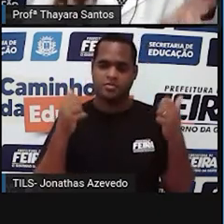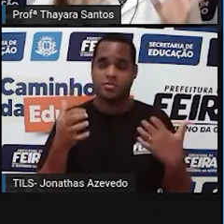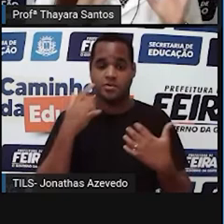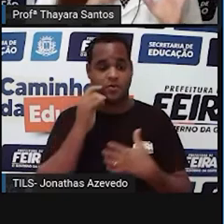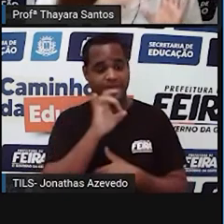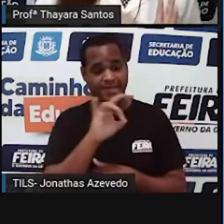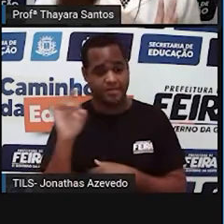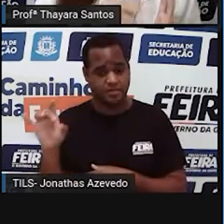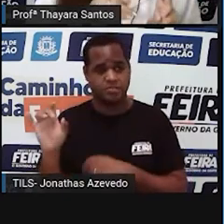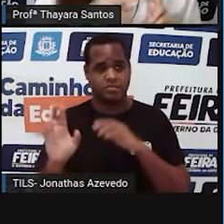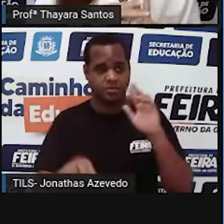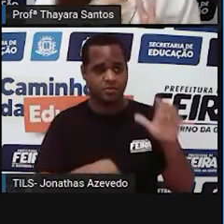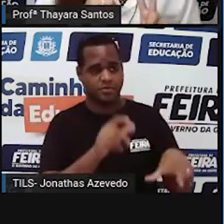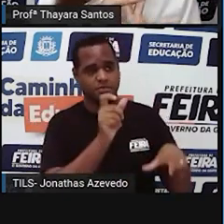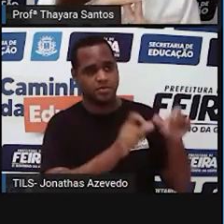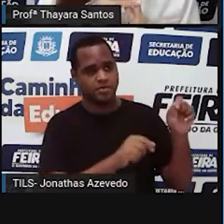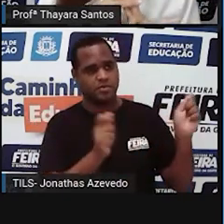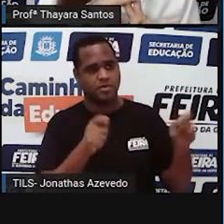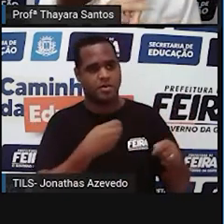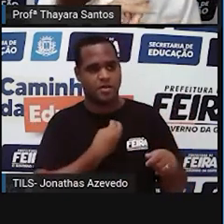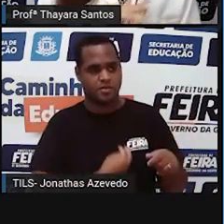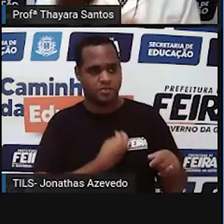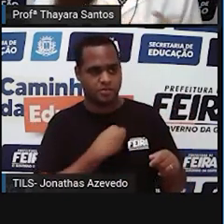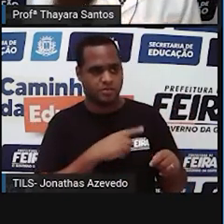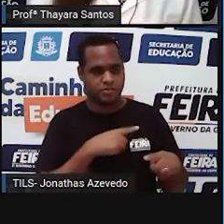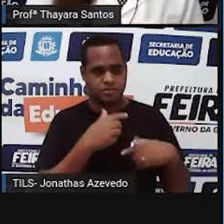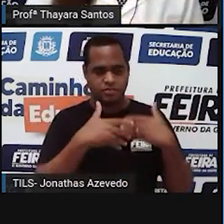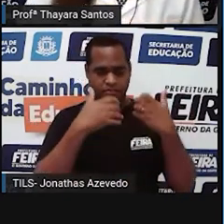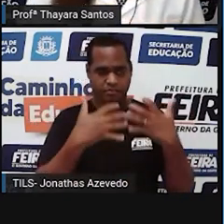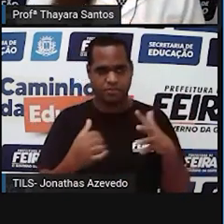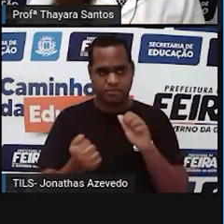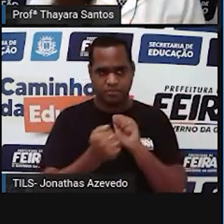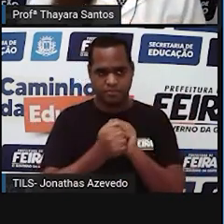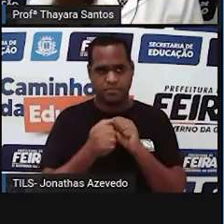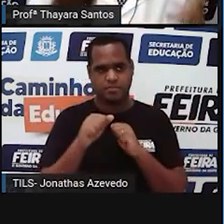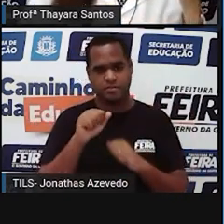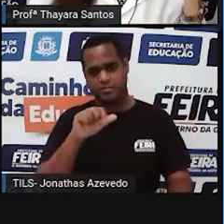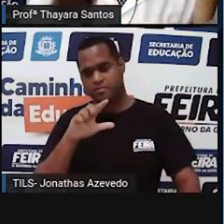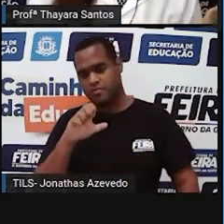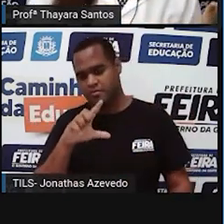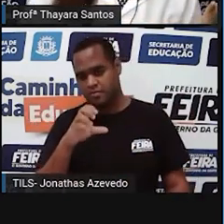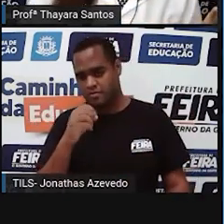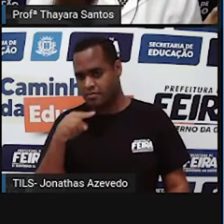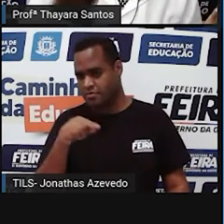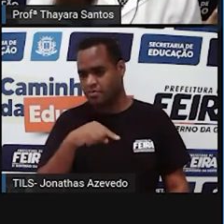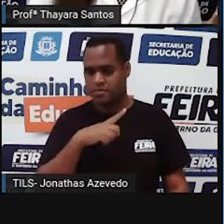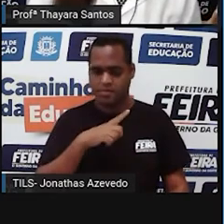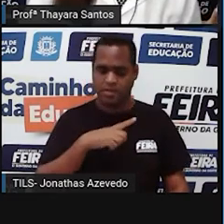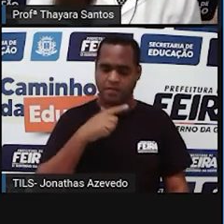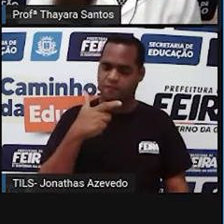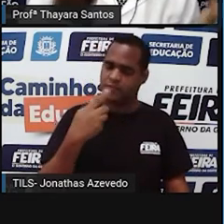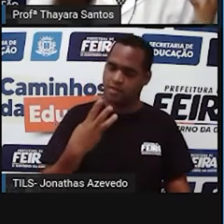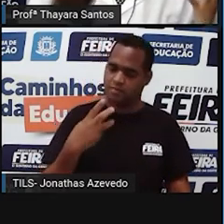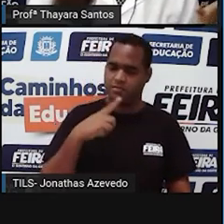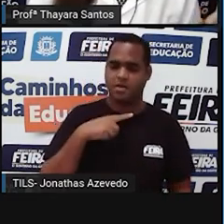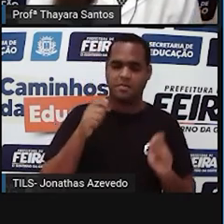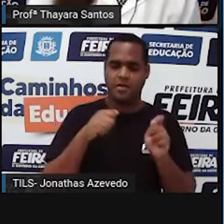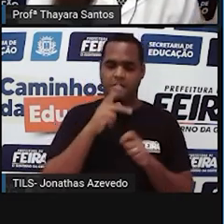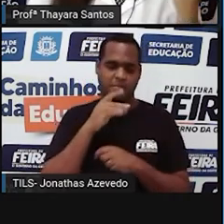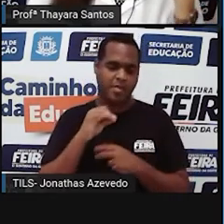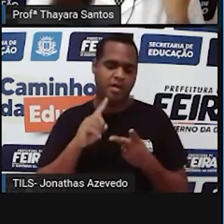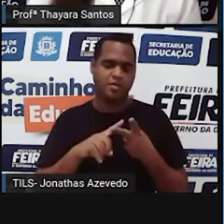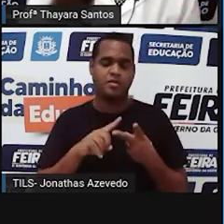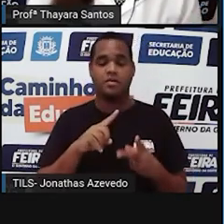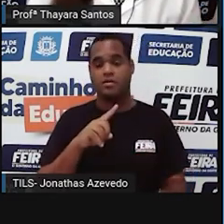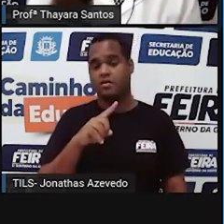nossa é herdada por um par de alelos. E a gente tem 23 cromossomos que vieram dos pais, do pai, né?